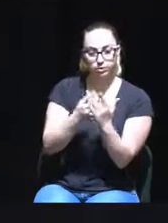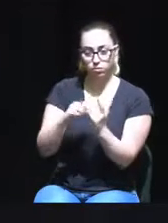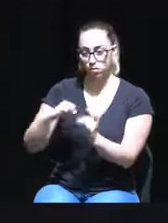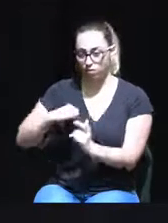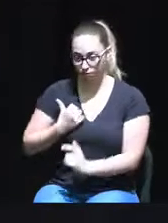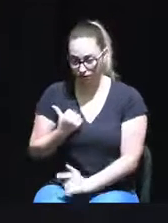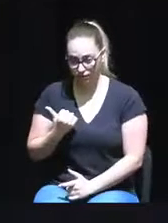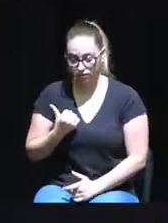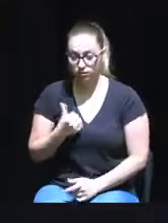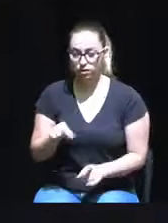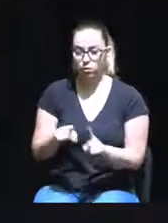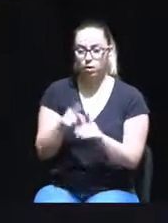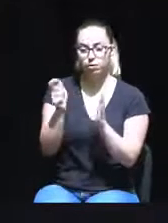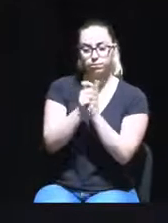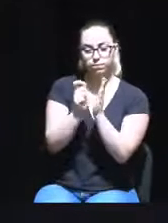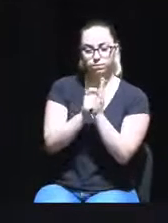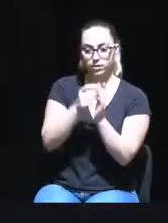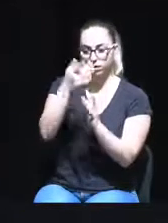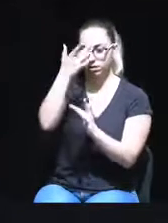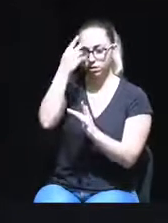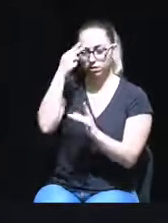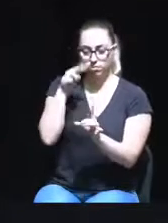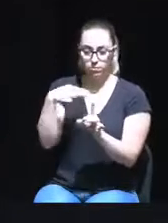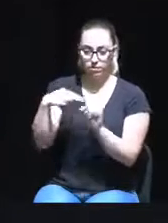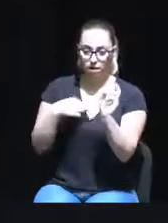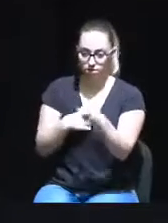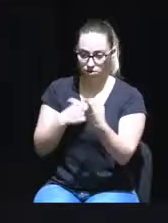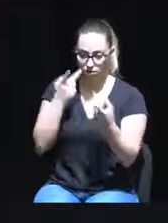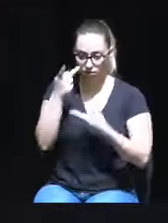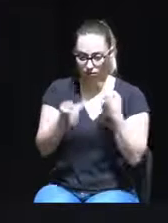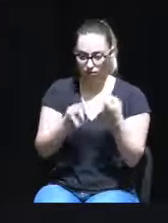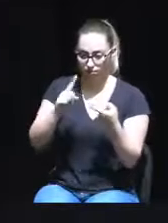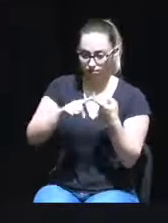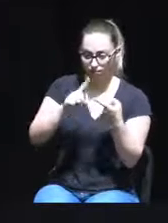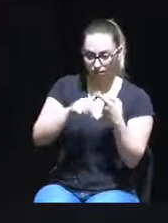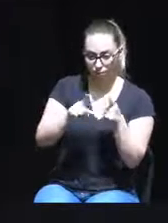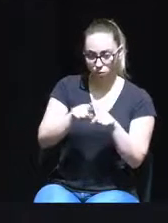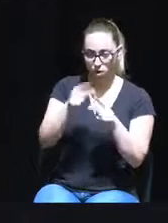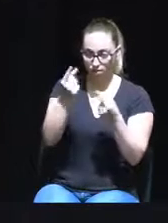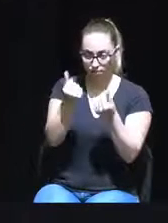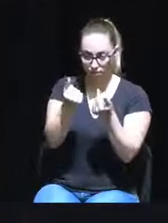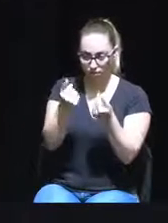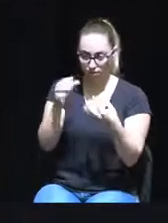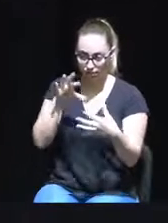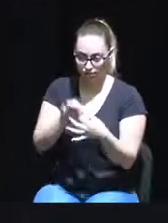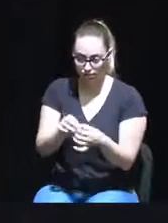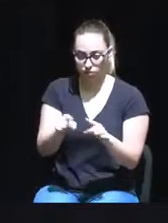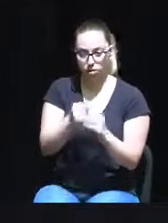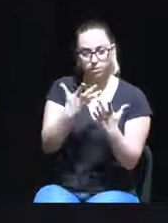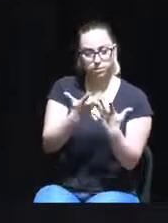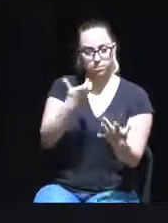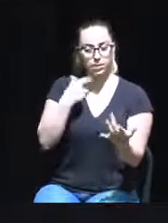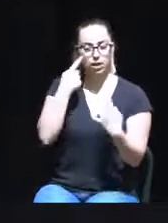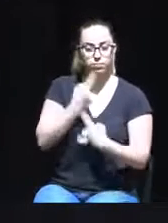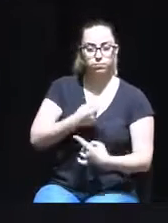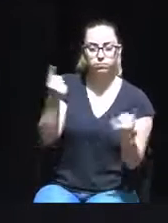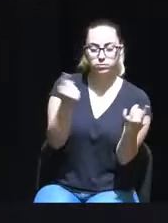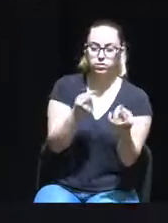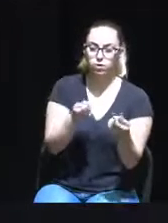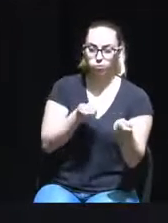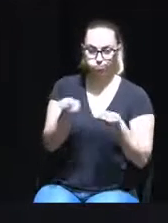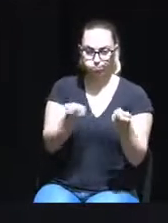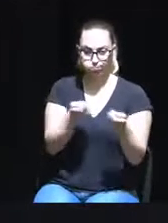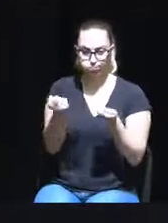os verdes tipificam duas perspetivas de avaliação, uma de ordem financeira, onde sobressai uma apresentação da execução